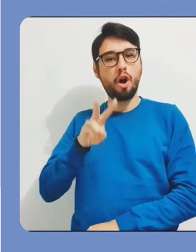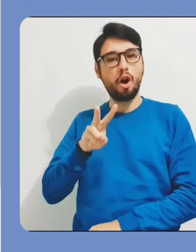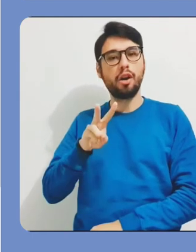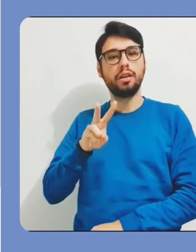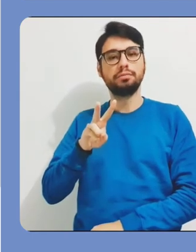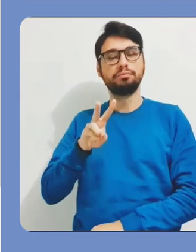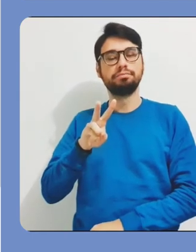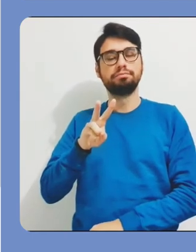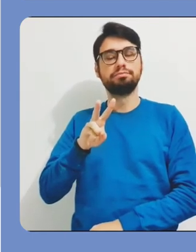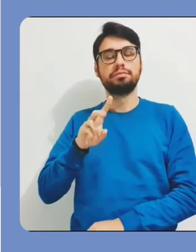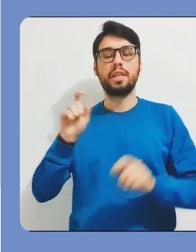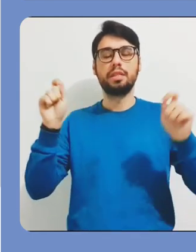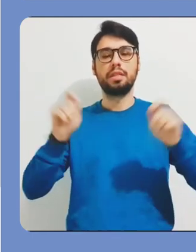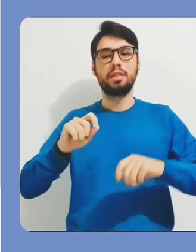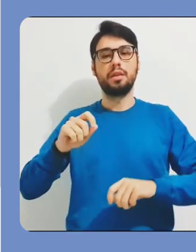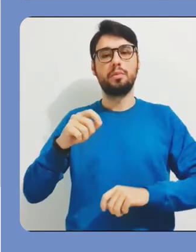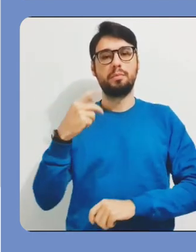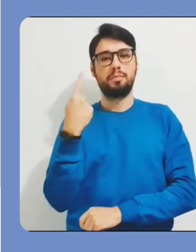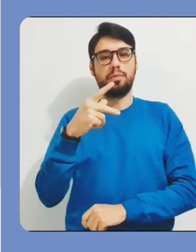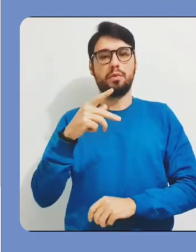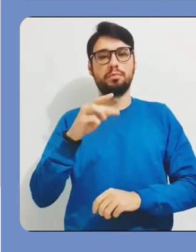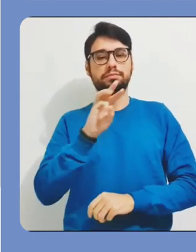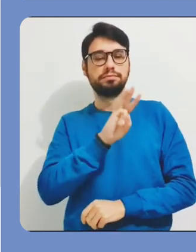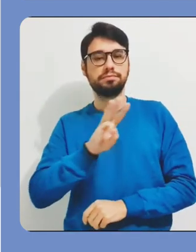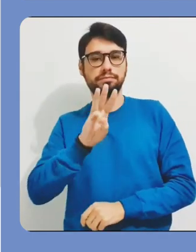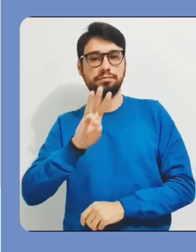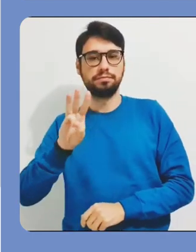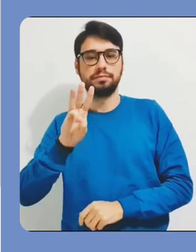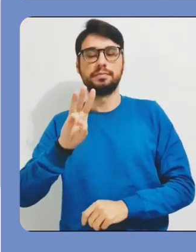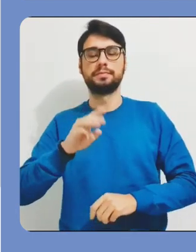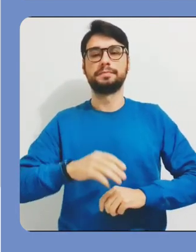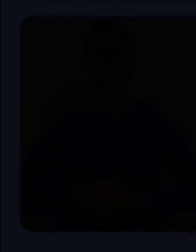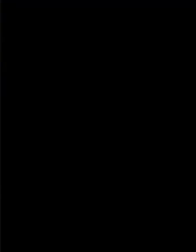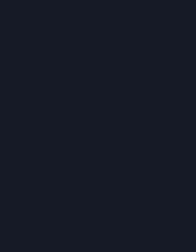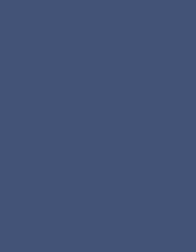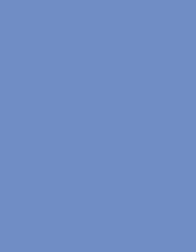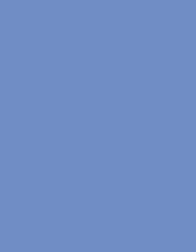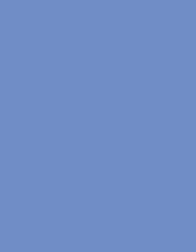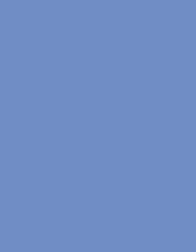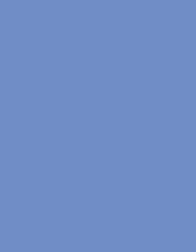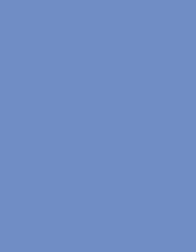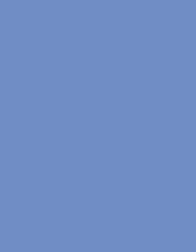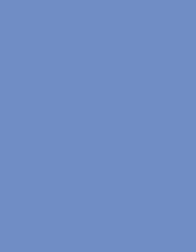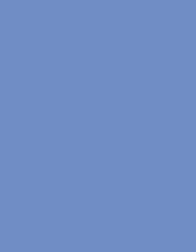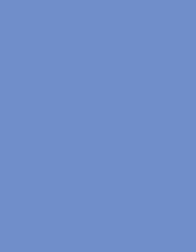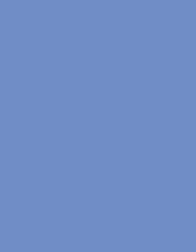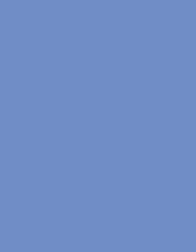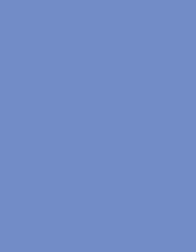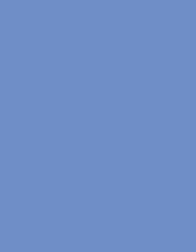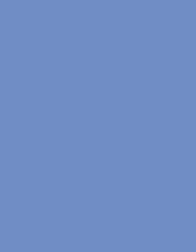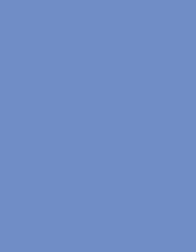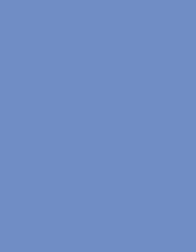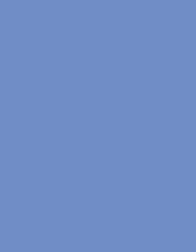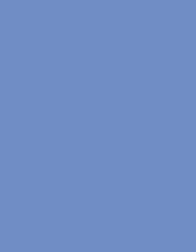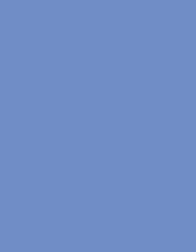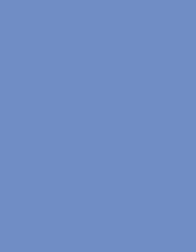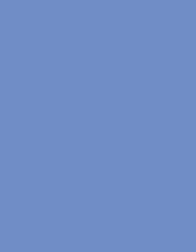informando que o site é seu e o domínio também é seu. e aí